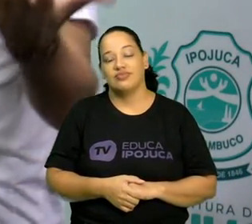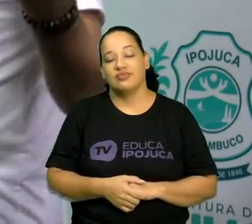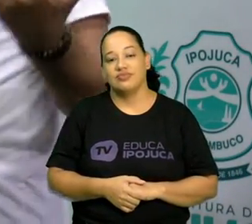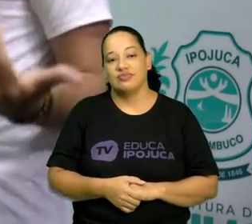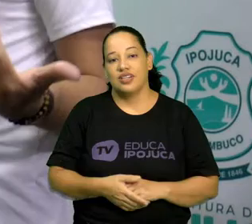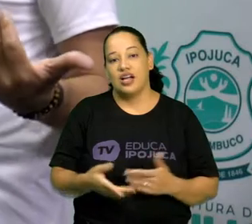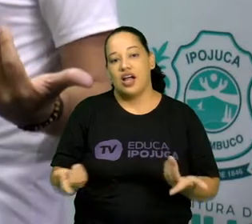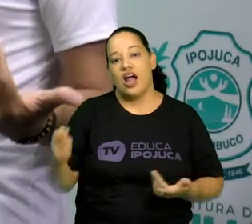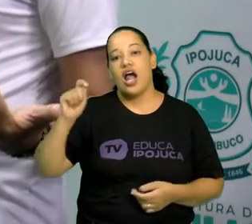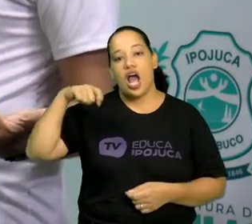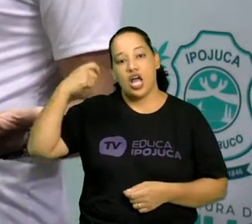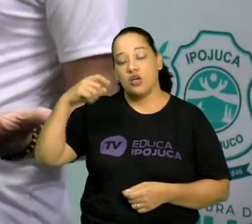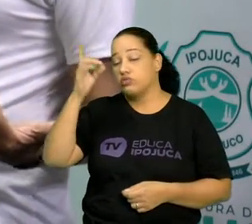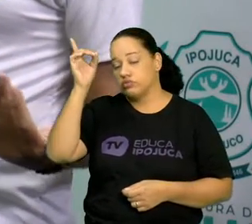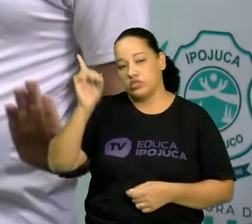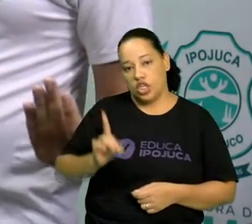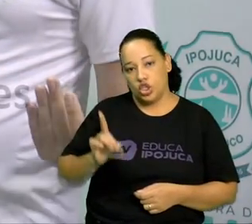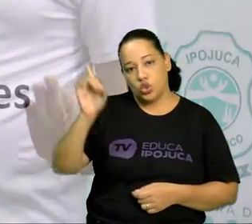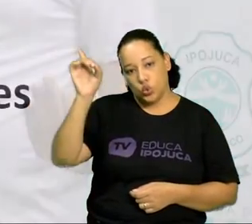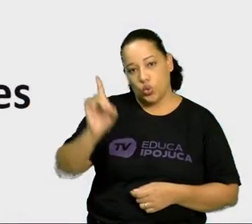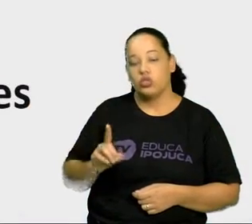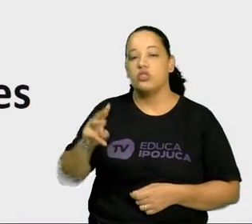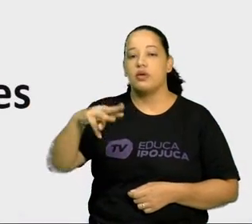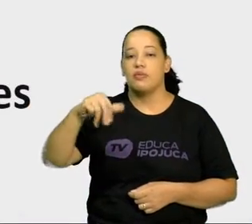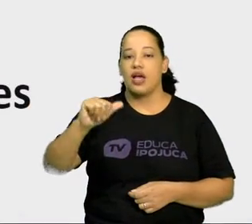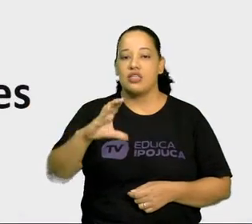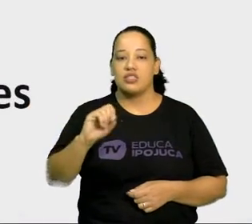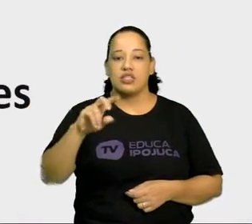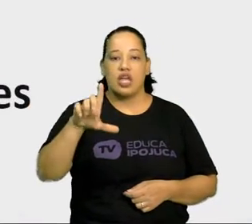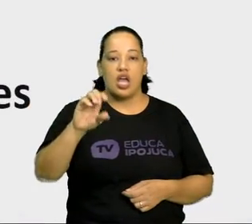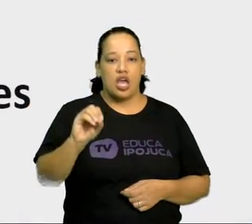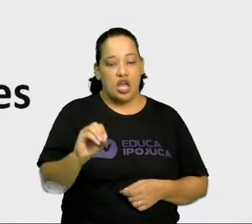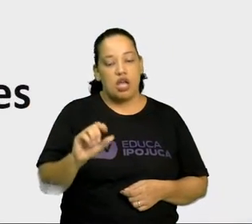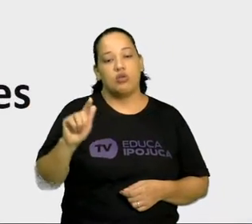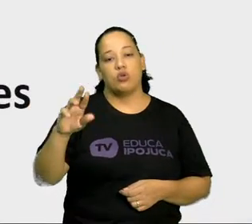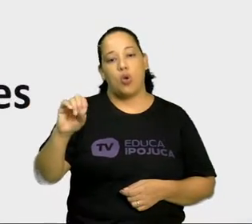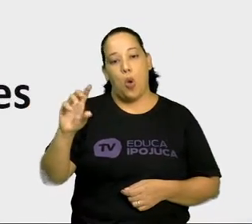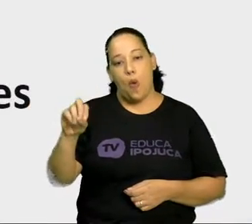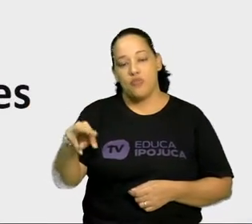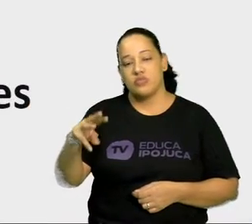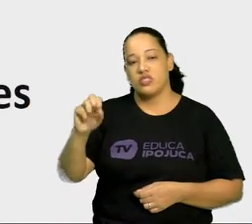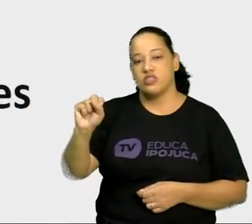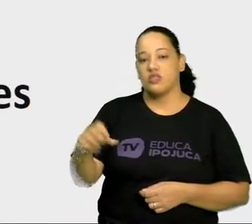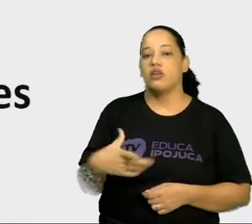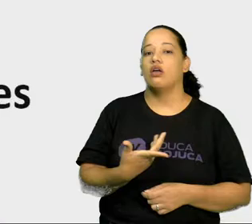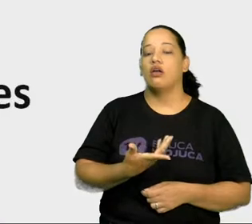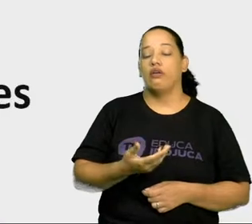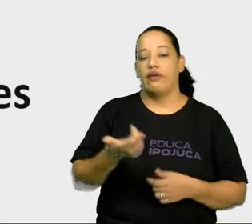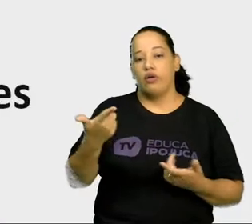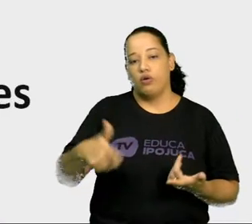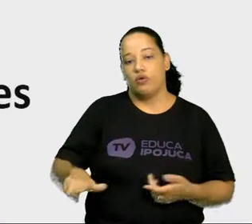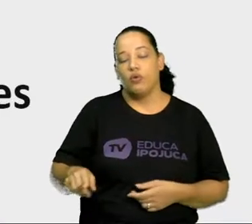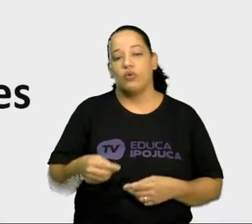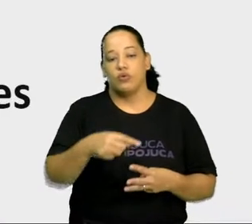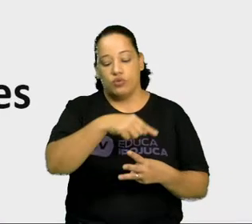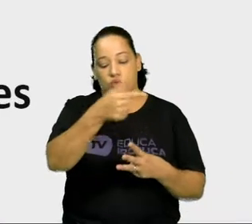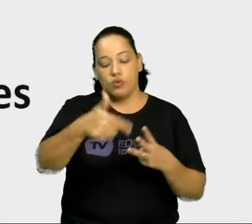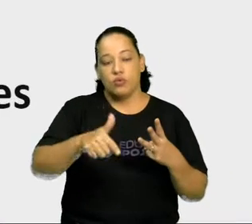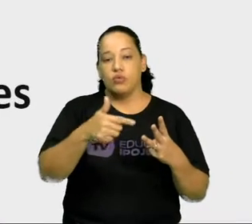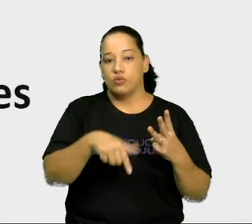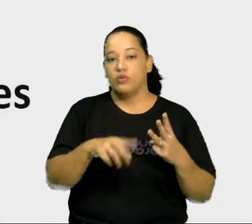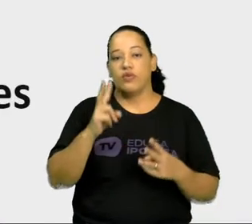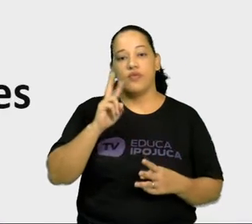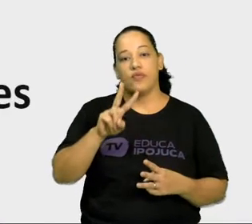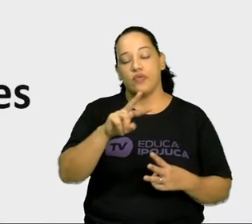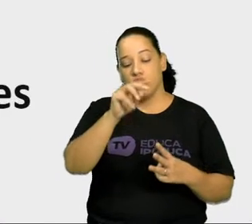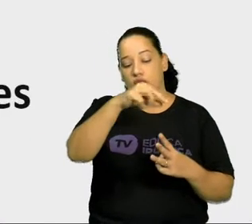Aqui estão os diretores, Marcelo Gomes, de Cinema Aspirina de Urubus, Hilton Lacerda, de Tatuagem, Lírio